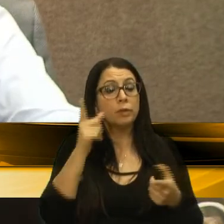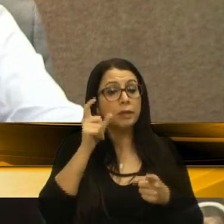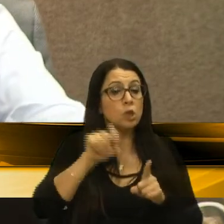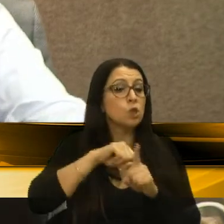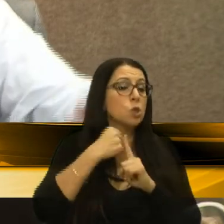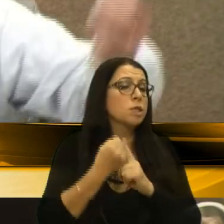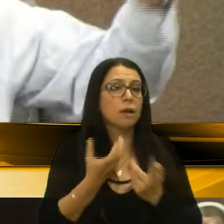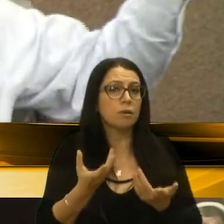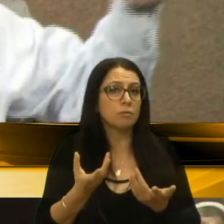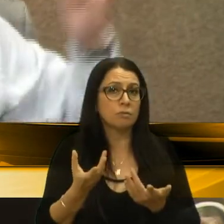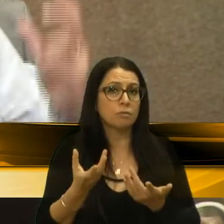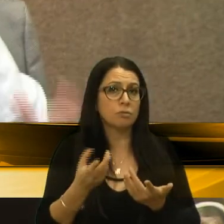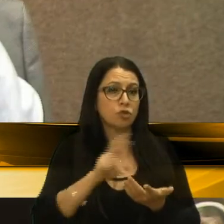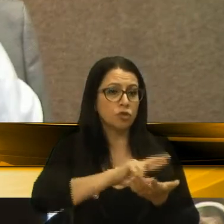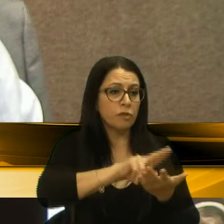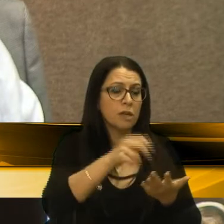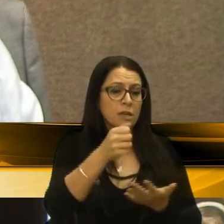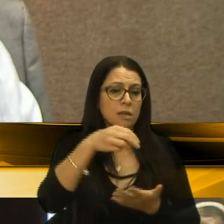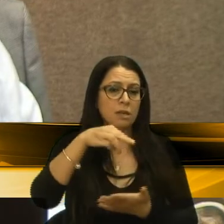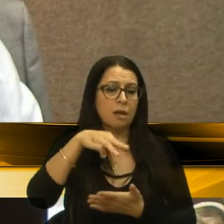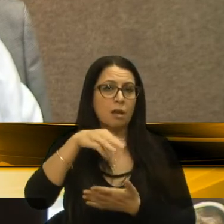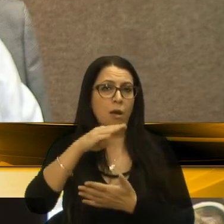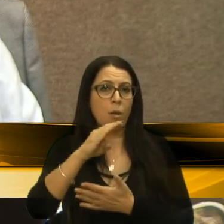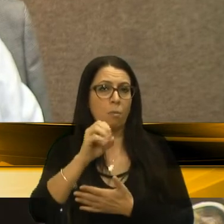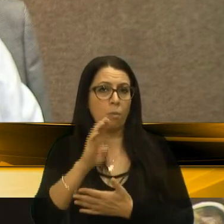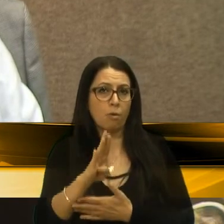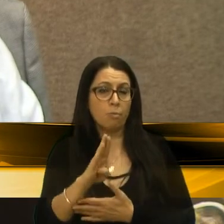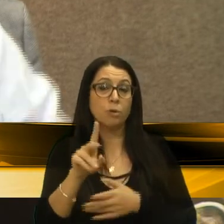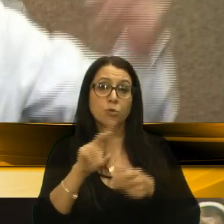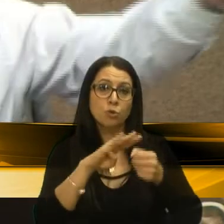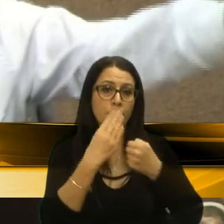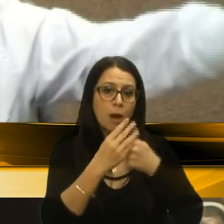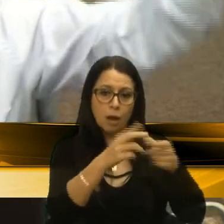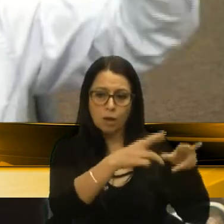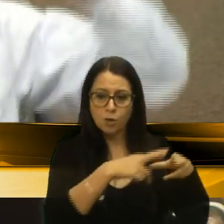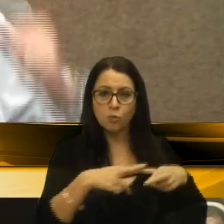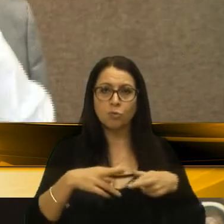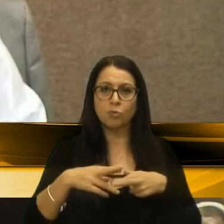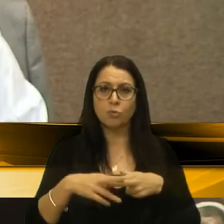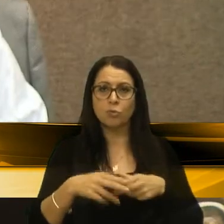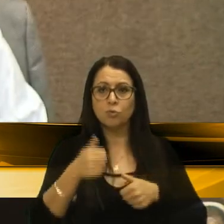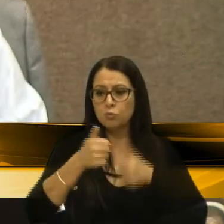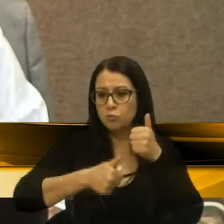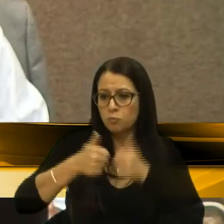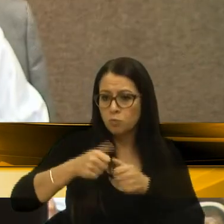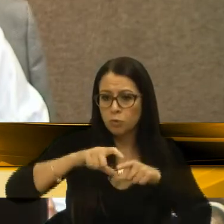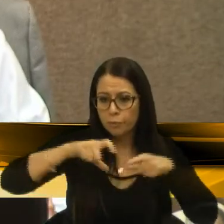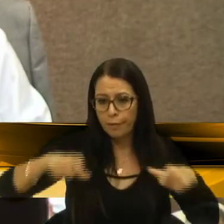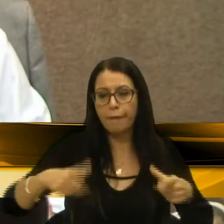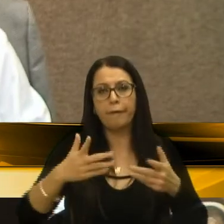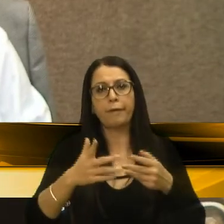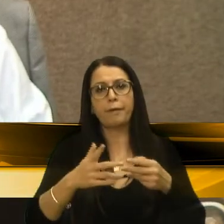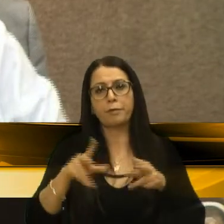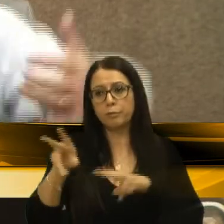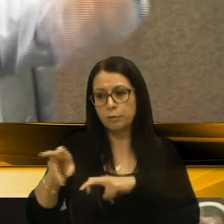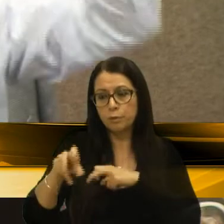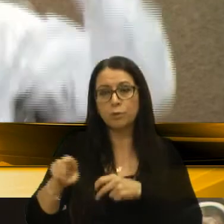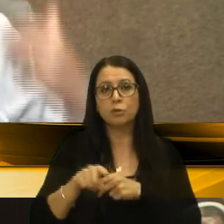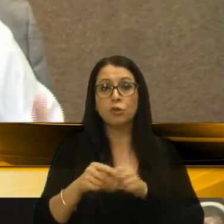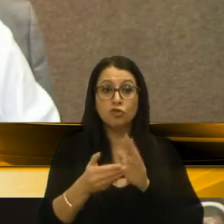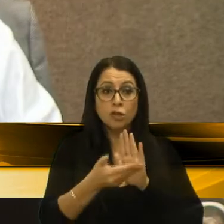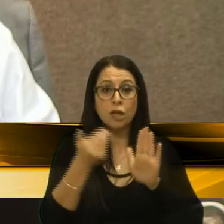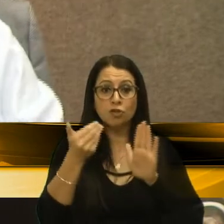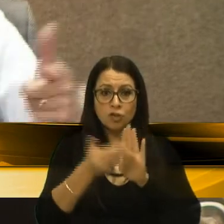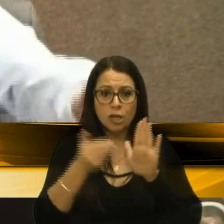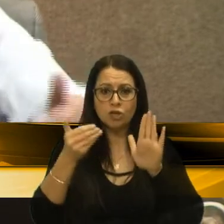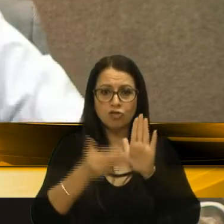de várias amobis dos nossos bairros aqui da região, dos campos de futebol, do nosso interior? Tiraram a